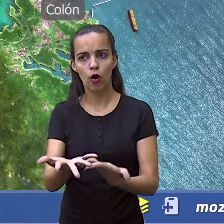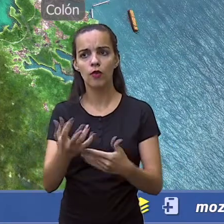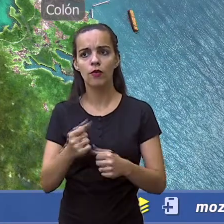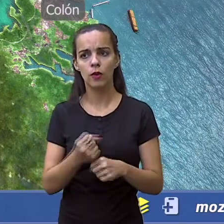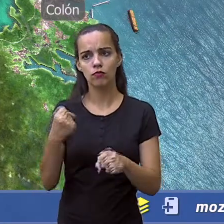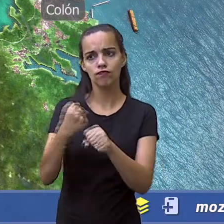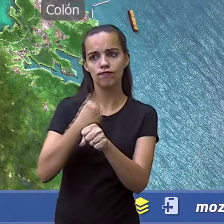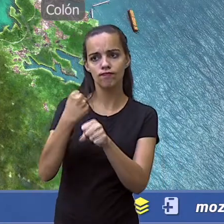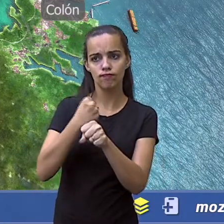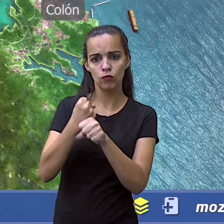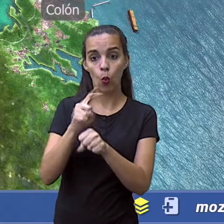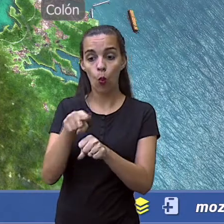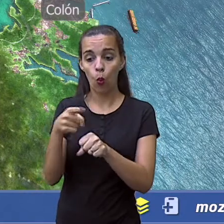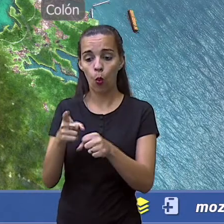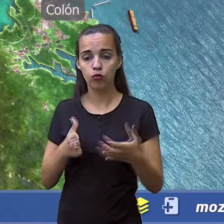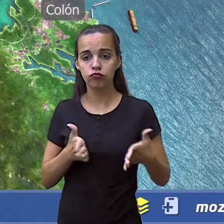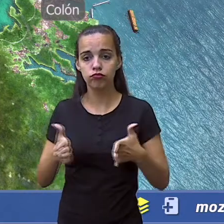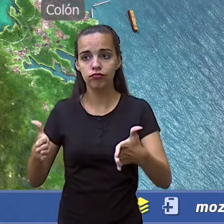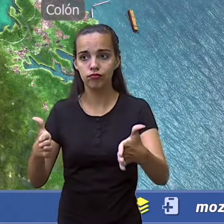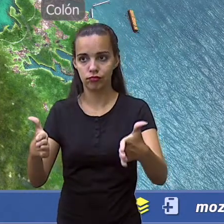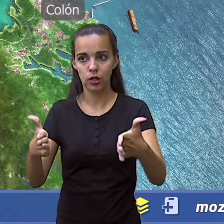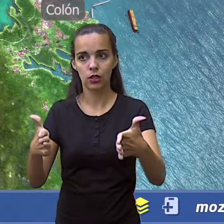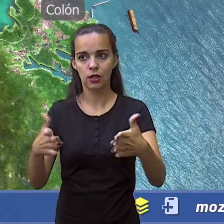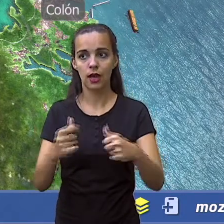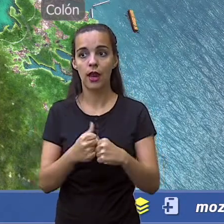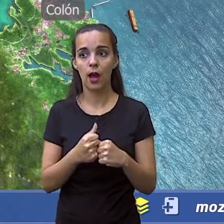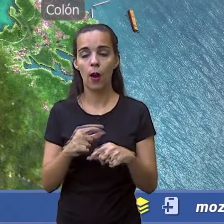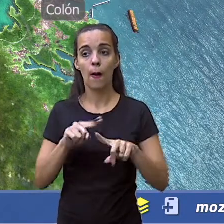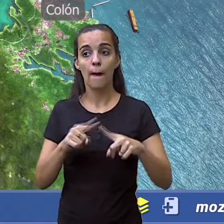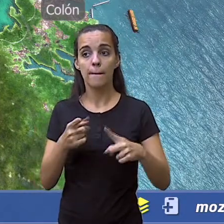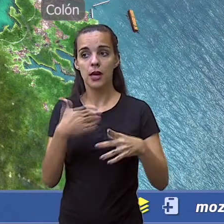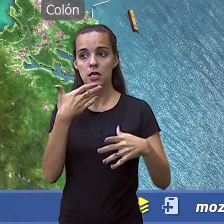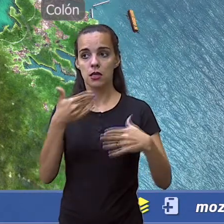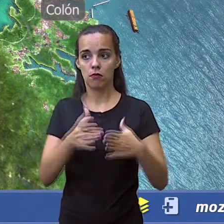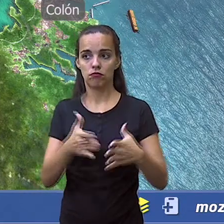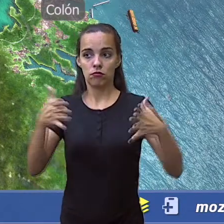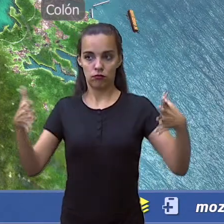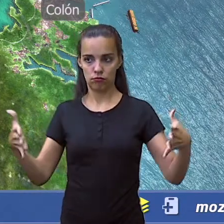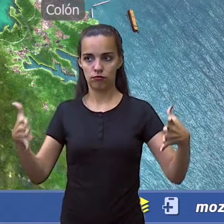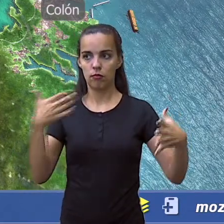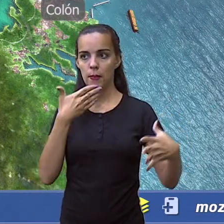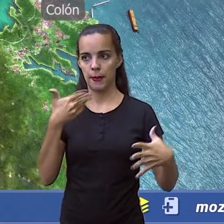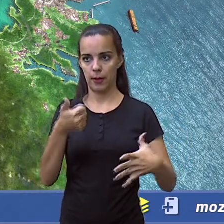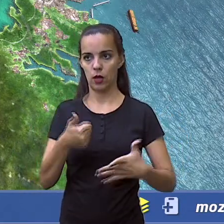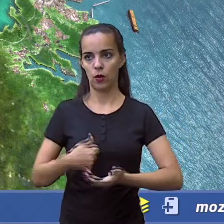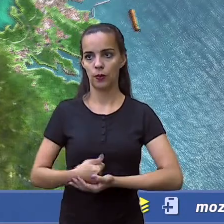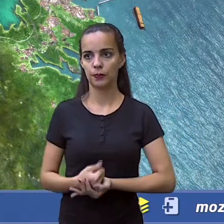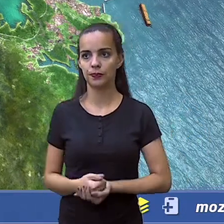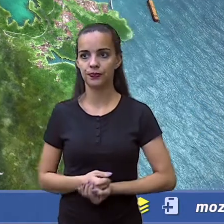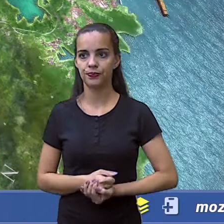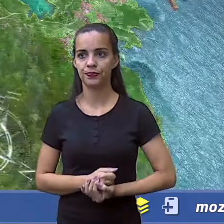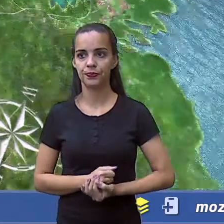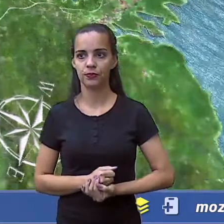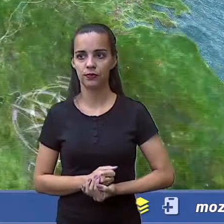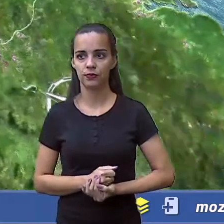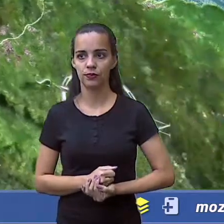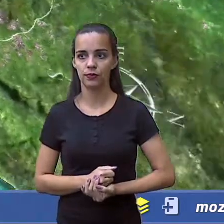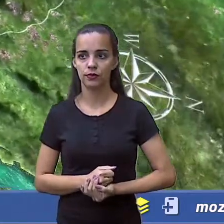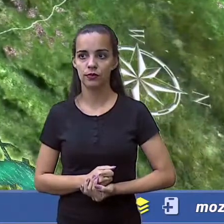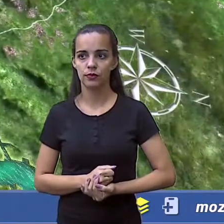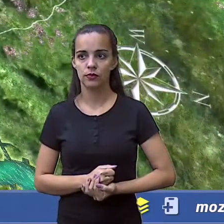um outro canal na Nicarágua, sendo maior do que o canal do Panamá. Então,